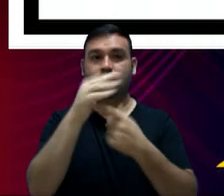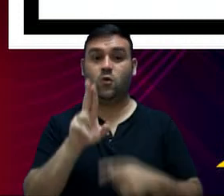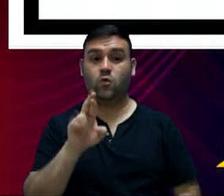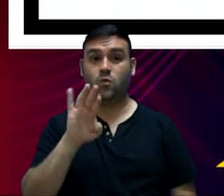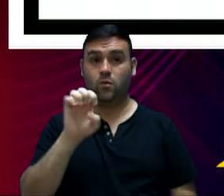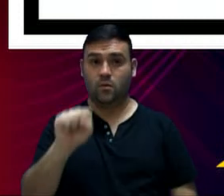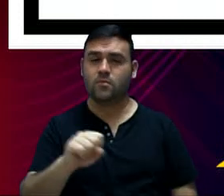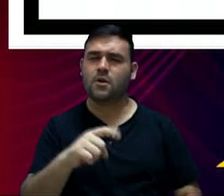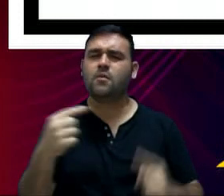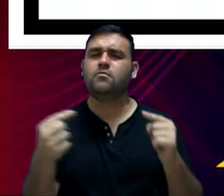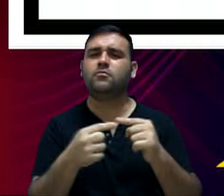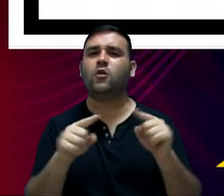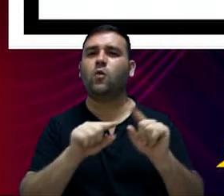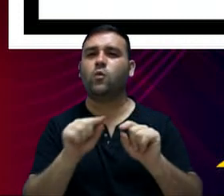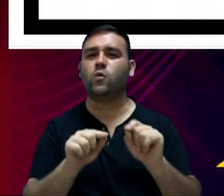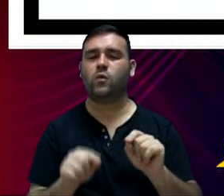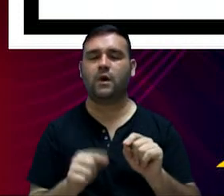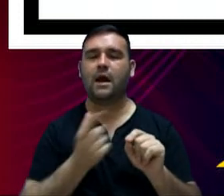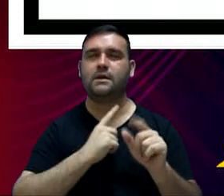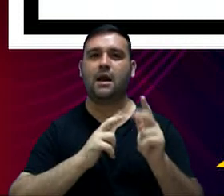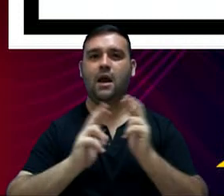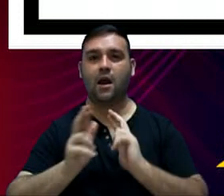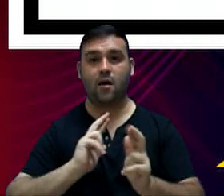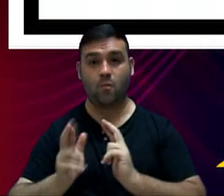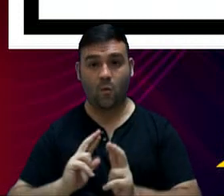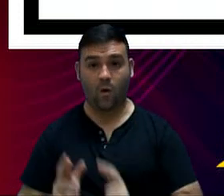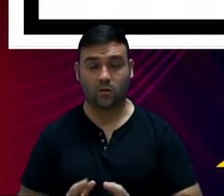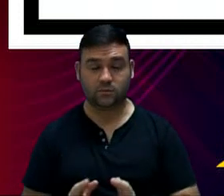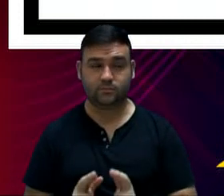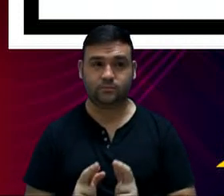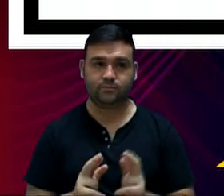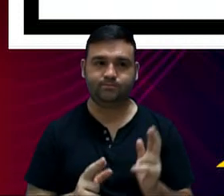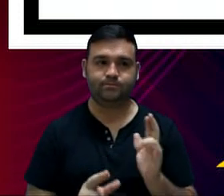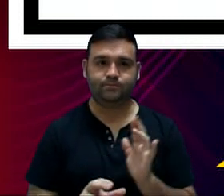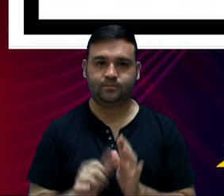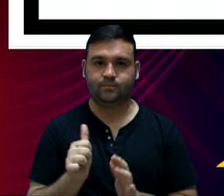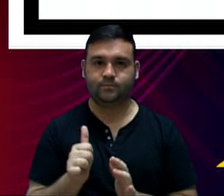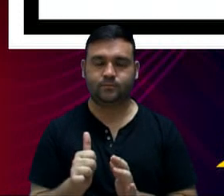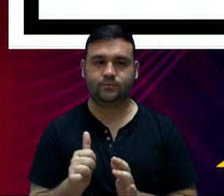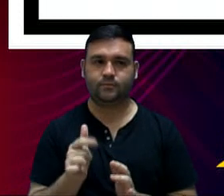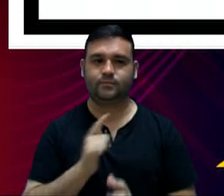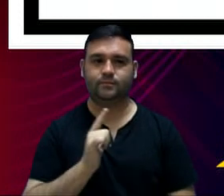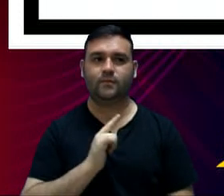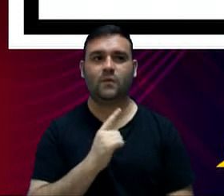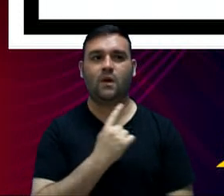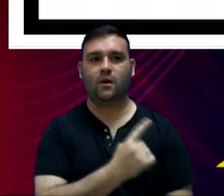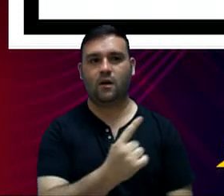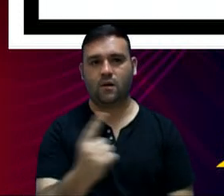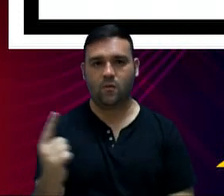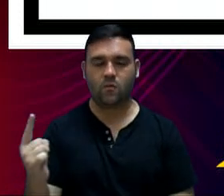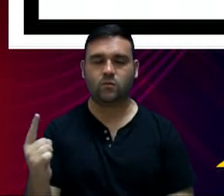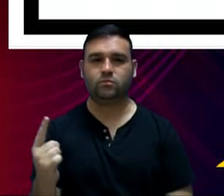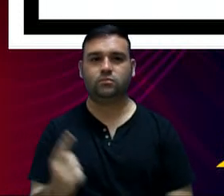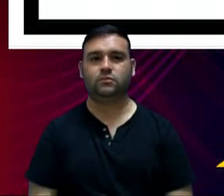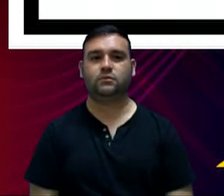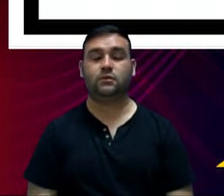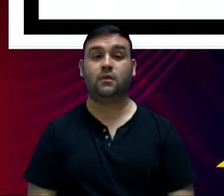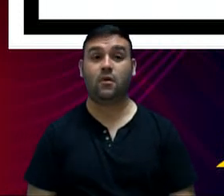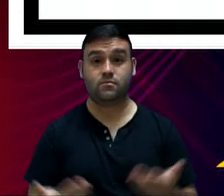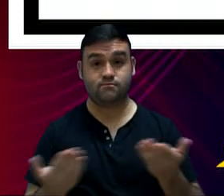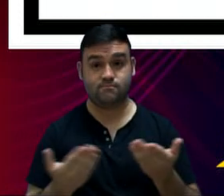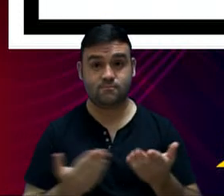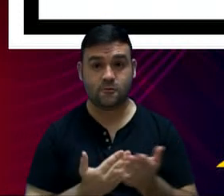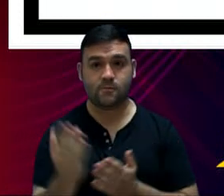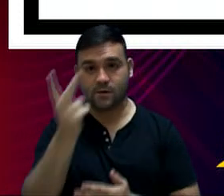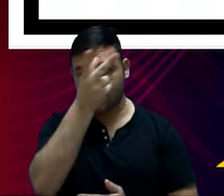Então, é um quadro demonstrando aí o resultado primário de cada um dos entes, começando